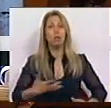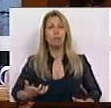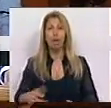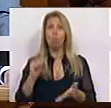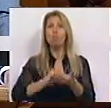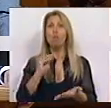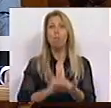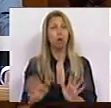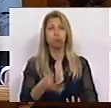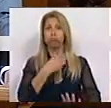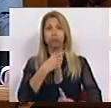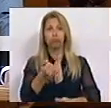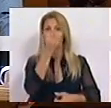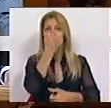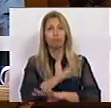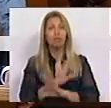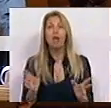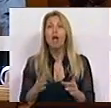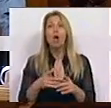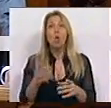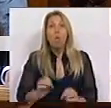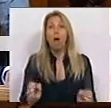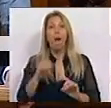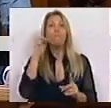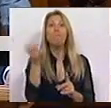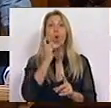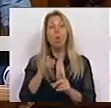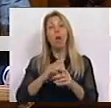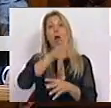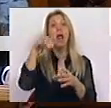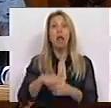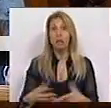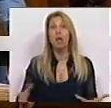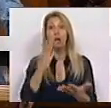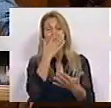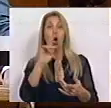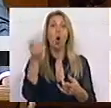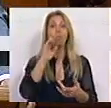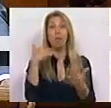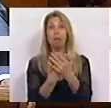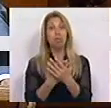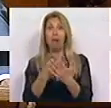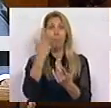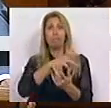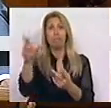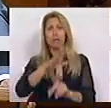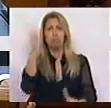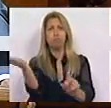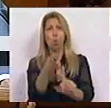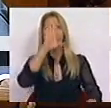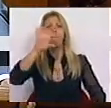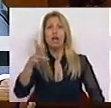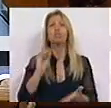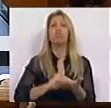o colapso da procura interna também fossem estruturais, isto é, se condenassem permanentemente o país à pobreza. Quando o Governo foi